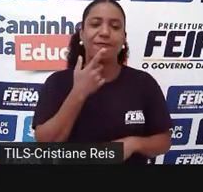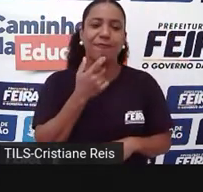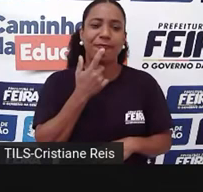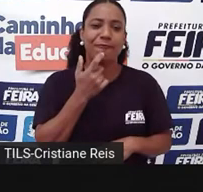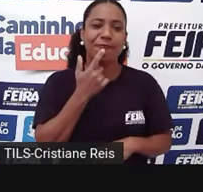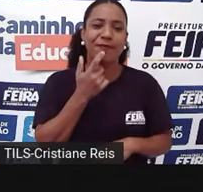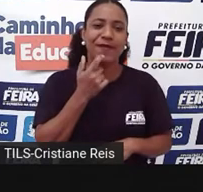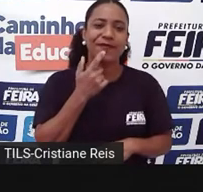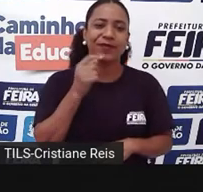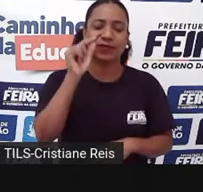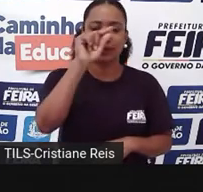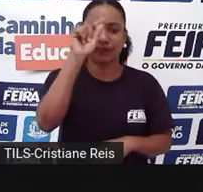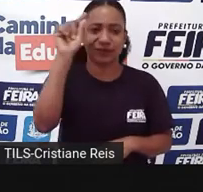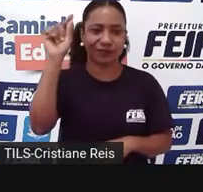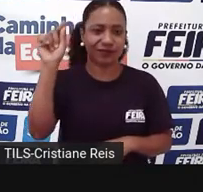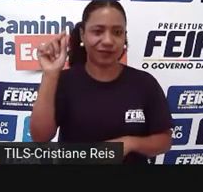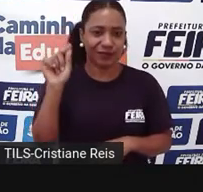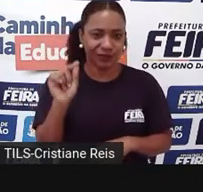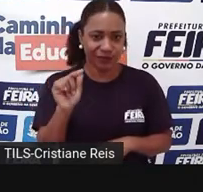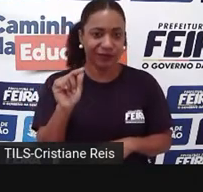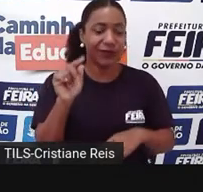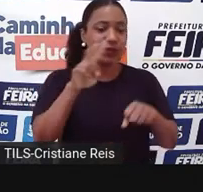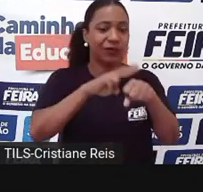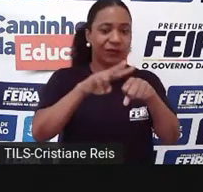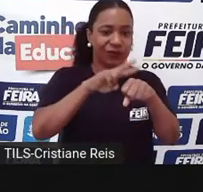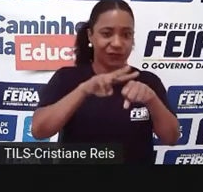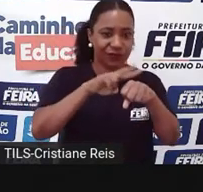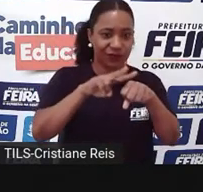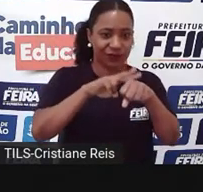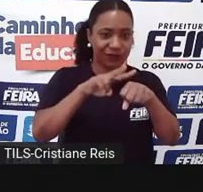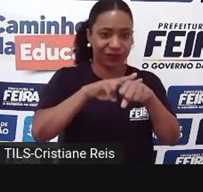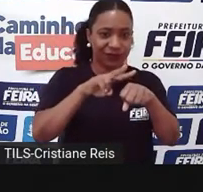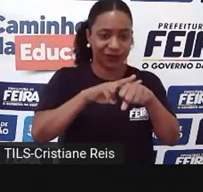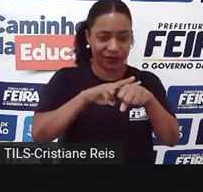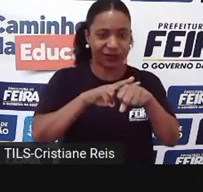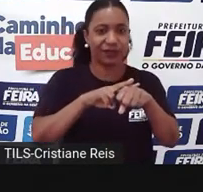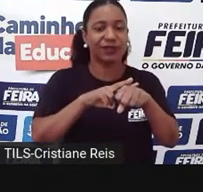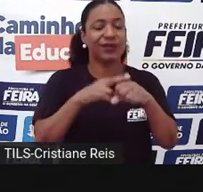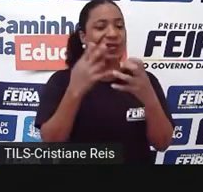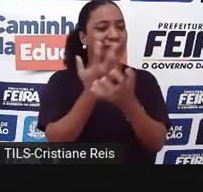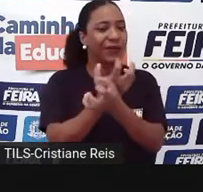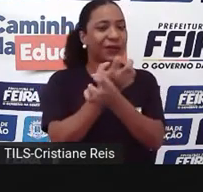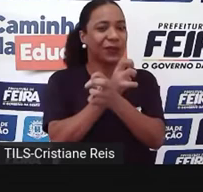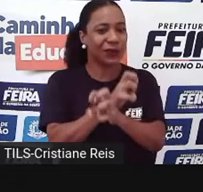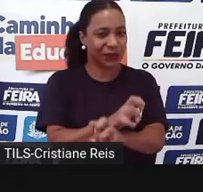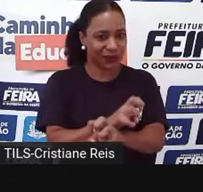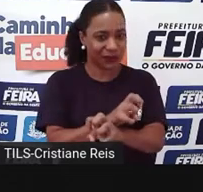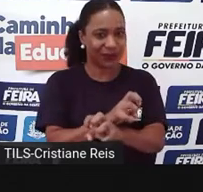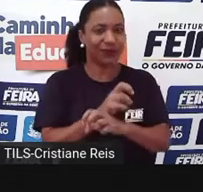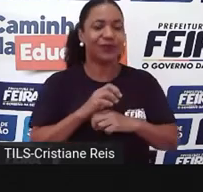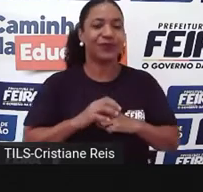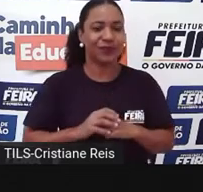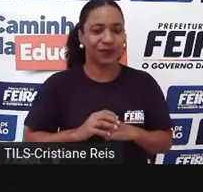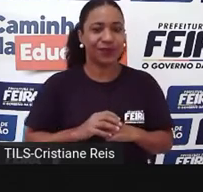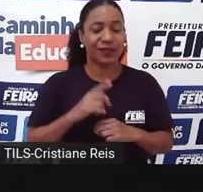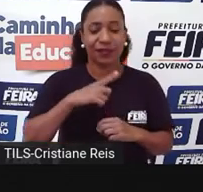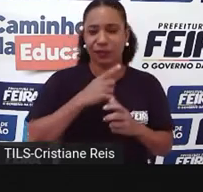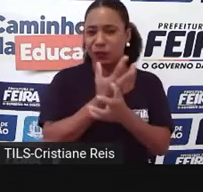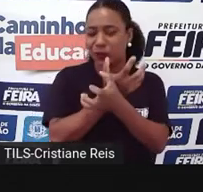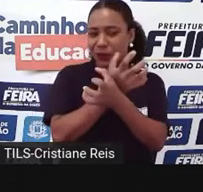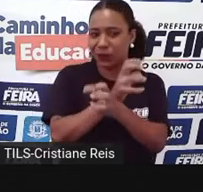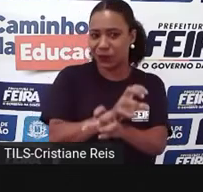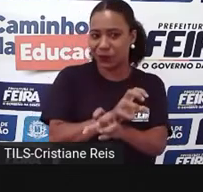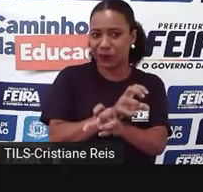que aqui vai, né, do verde, vamos dizer assim, né, do seco, vamos dizer assim, ao muito seco,